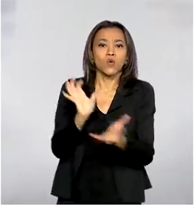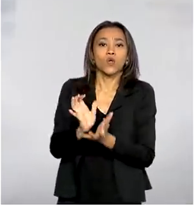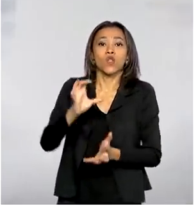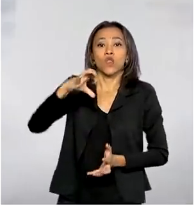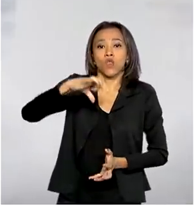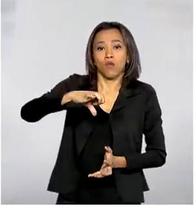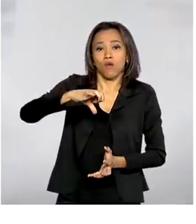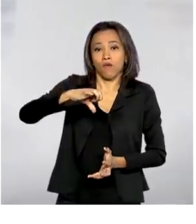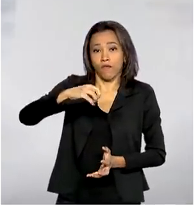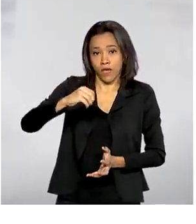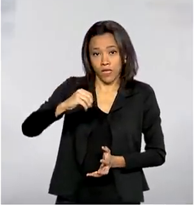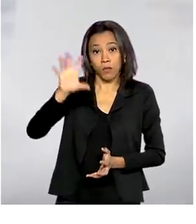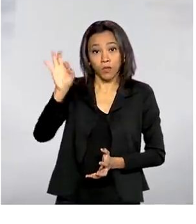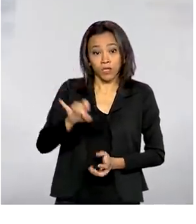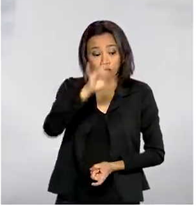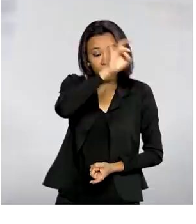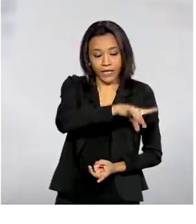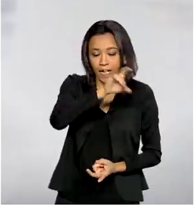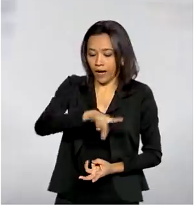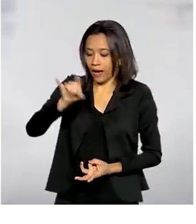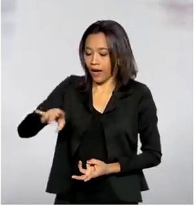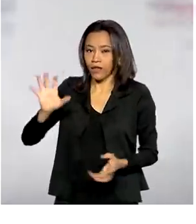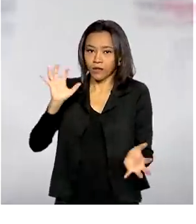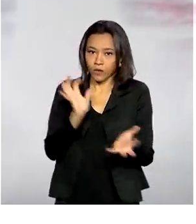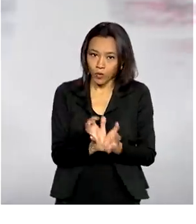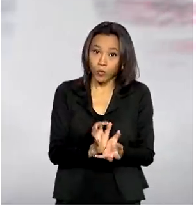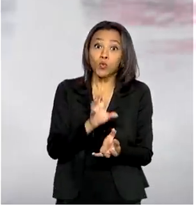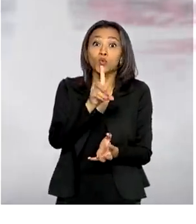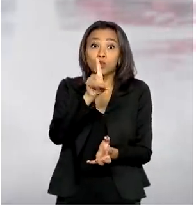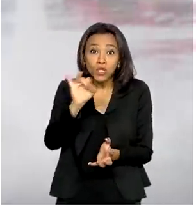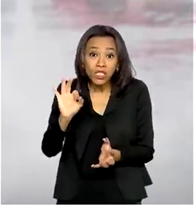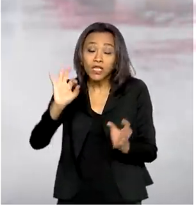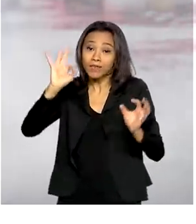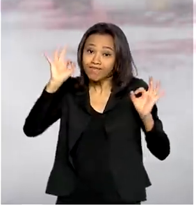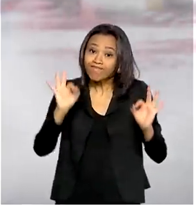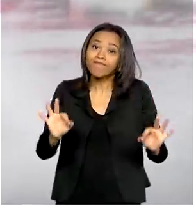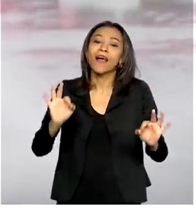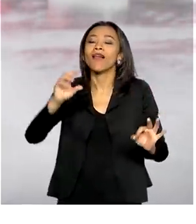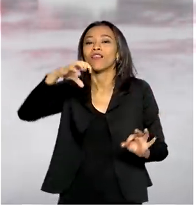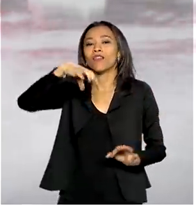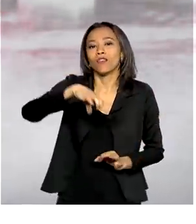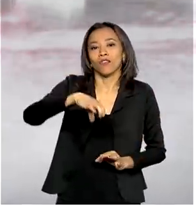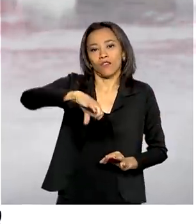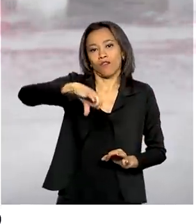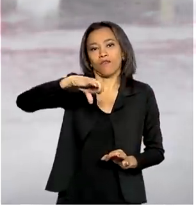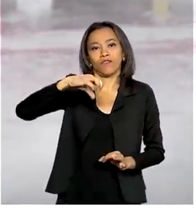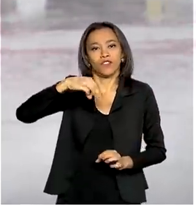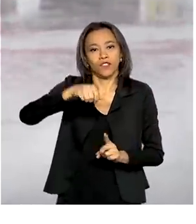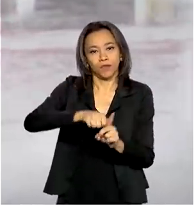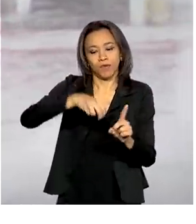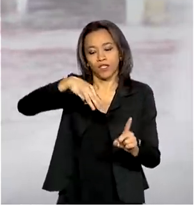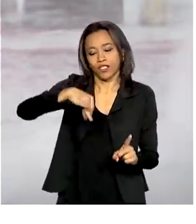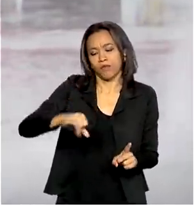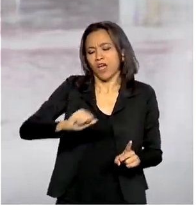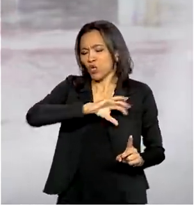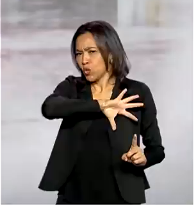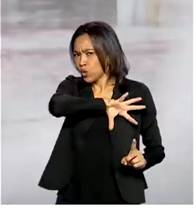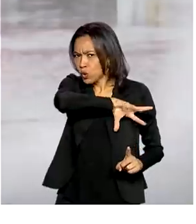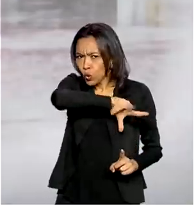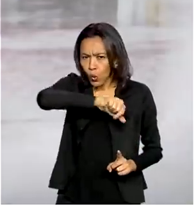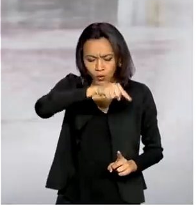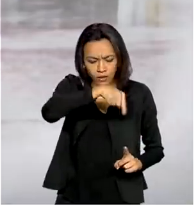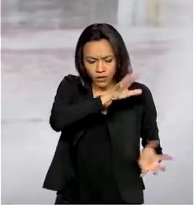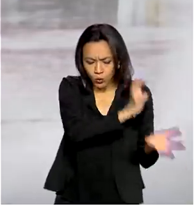grupos. Lembrando que o dia D de mobilização é o dia 9 de maio, um sábado, onde todos esses grupos